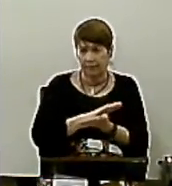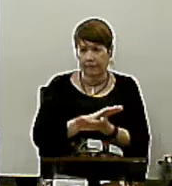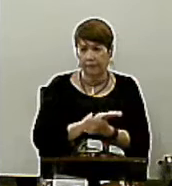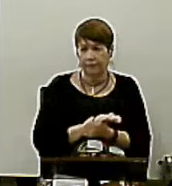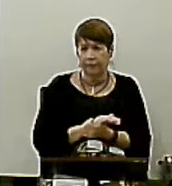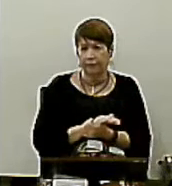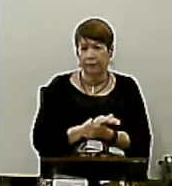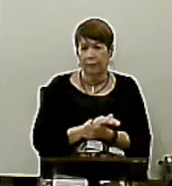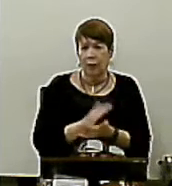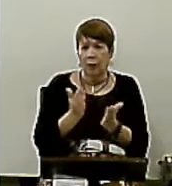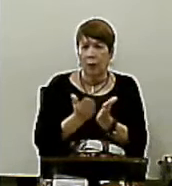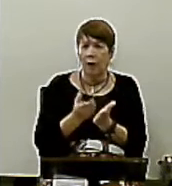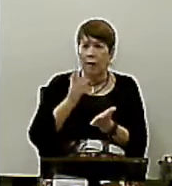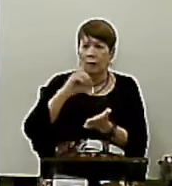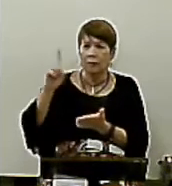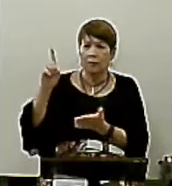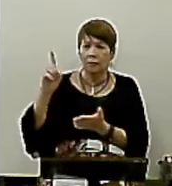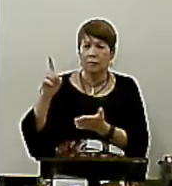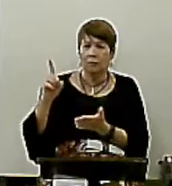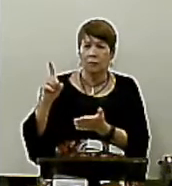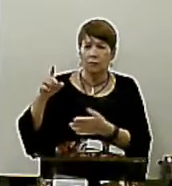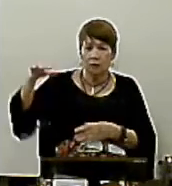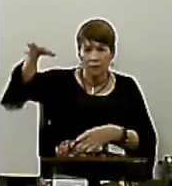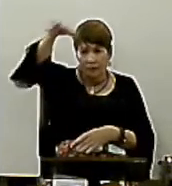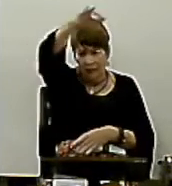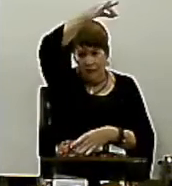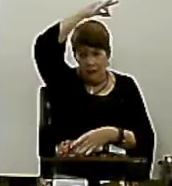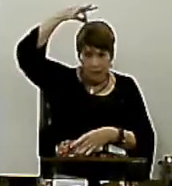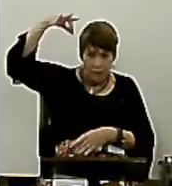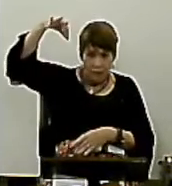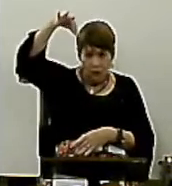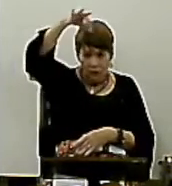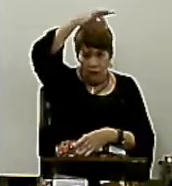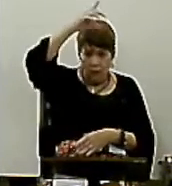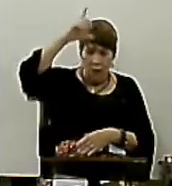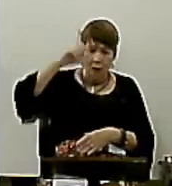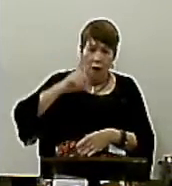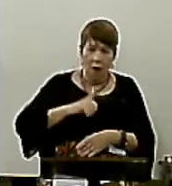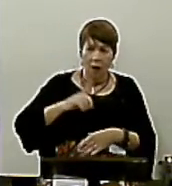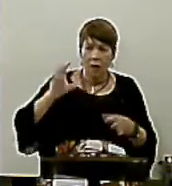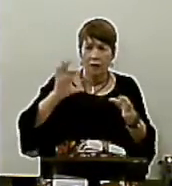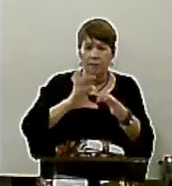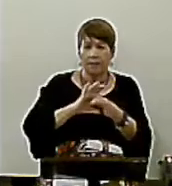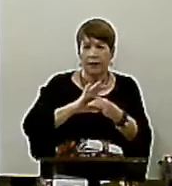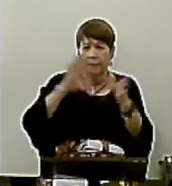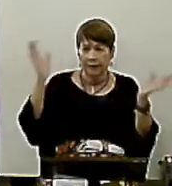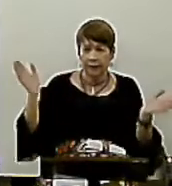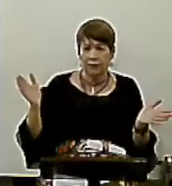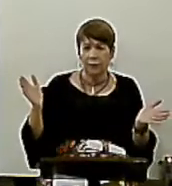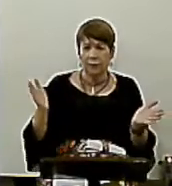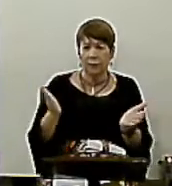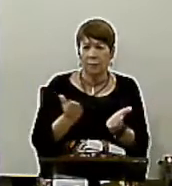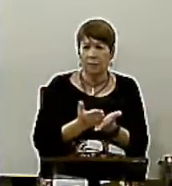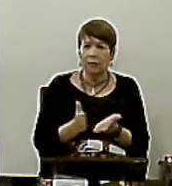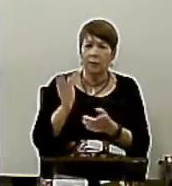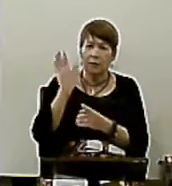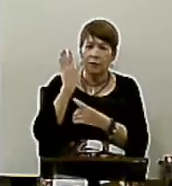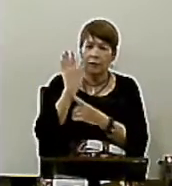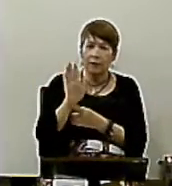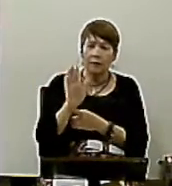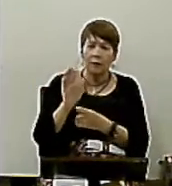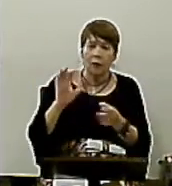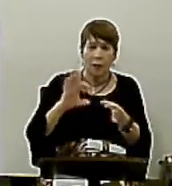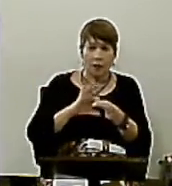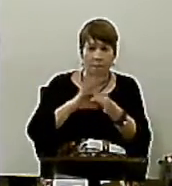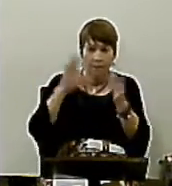Quando a Bíblia diz Que onde está O Espírito do Senhor Aí a liberdade Ela não está falando Da liberdade Para fazer